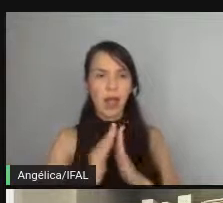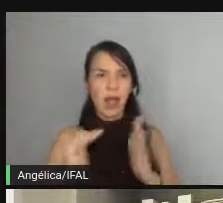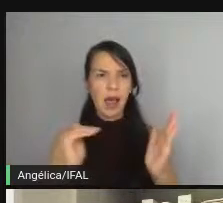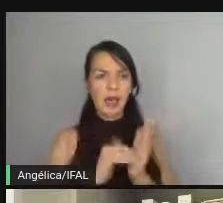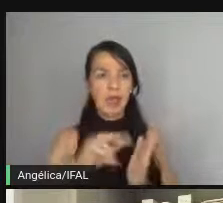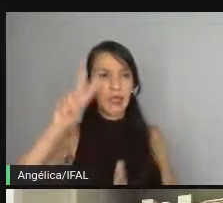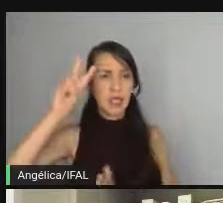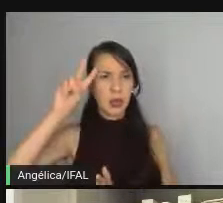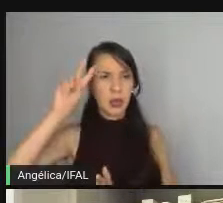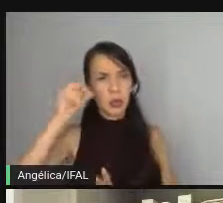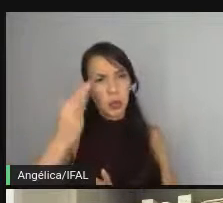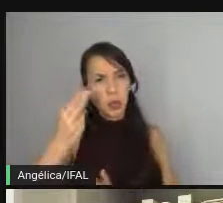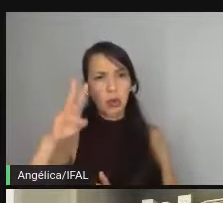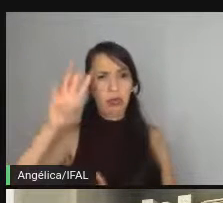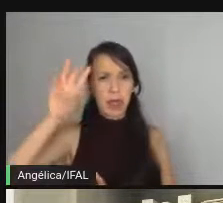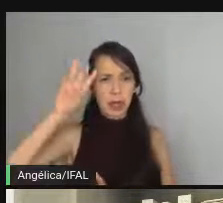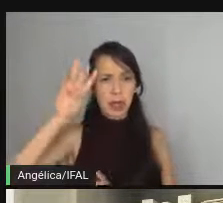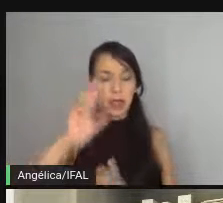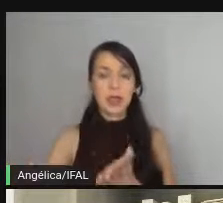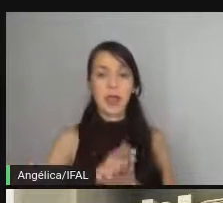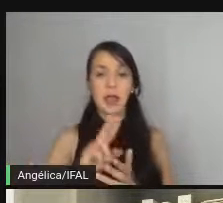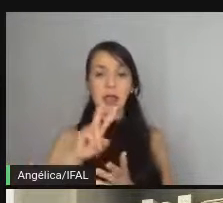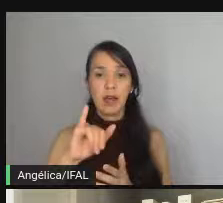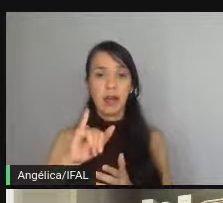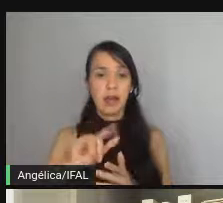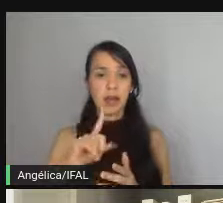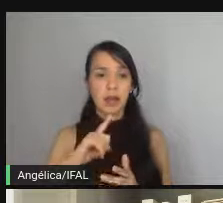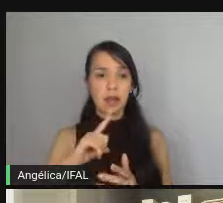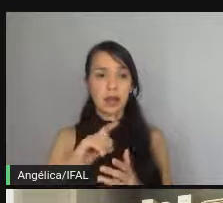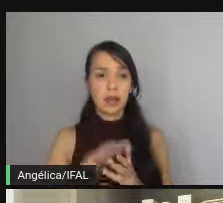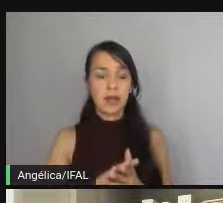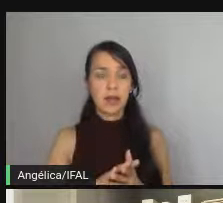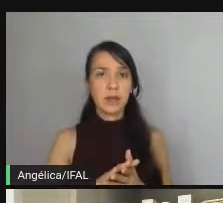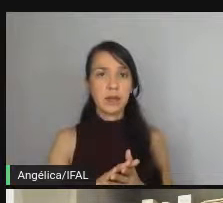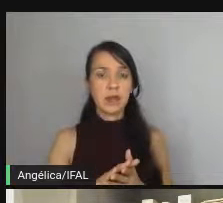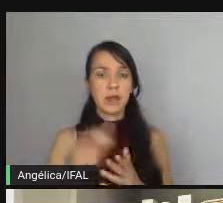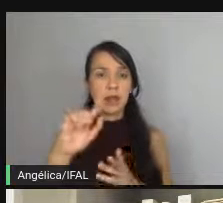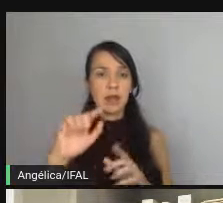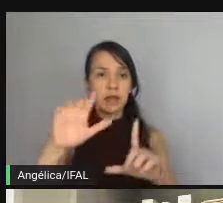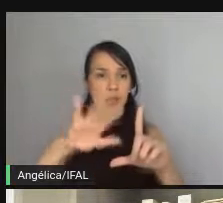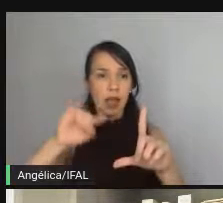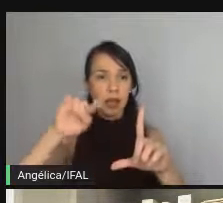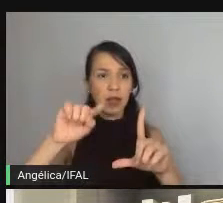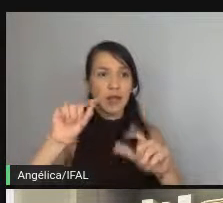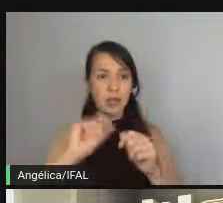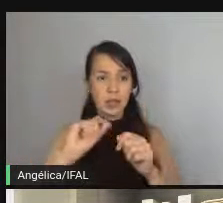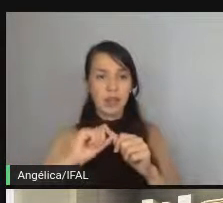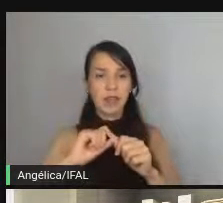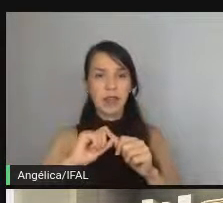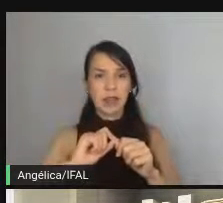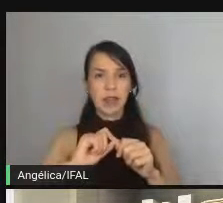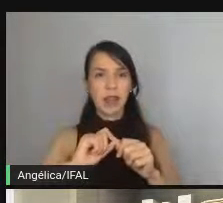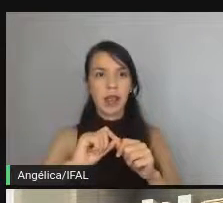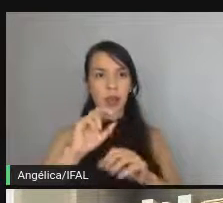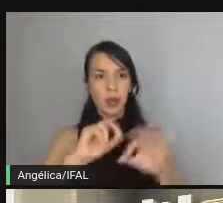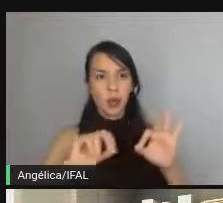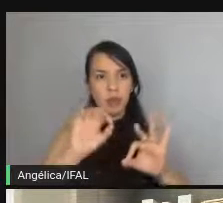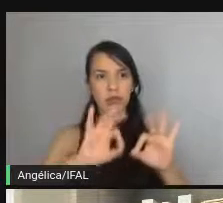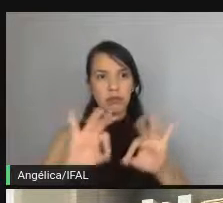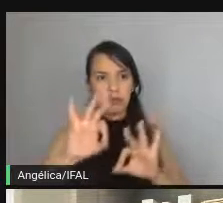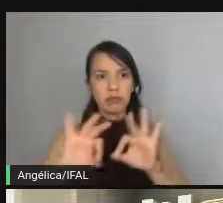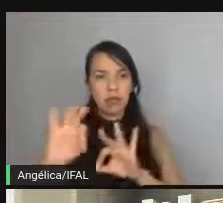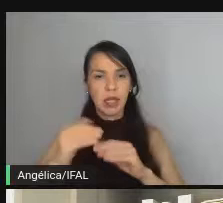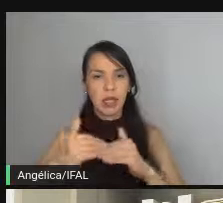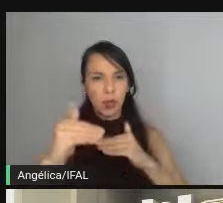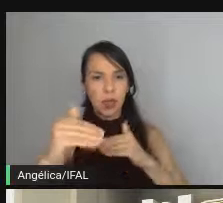segunda ou terça-feira vai ter essa Action lá para vocês se quiserem fazer um fork experimentarem com integração